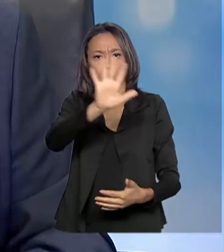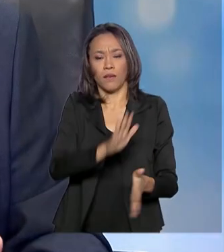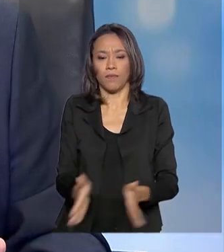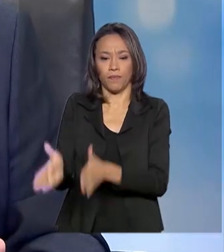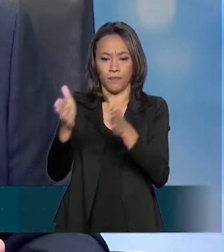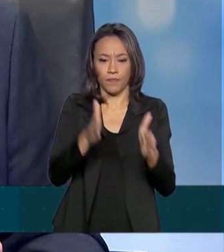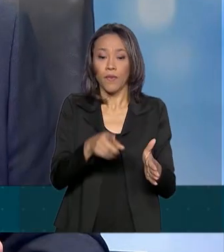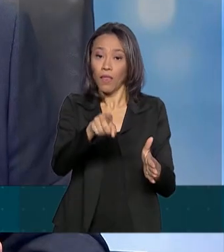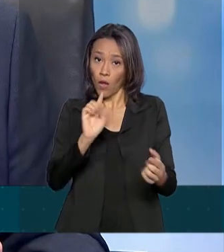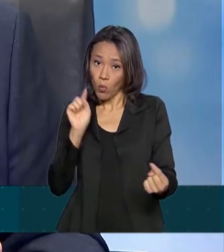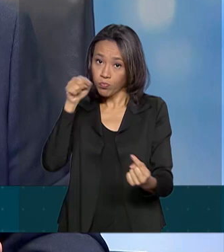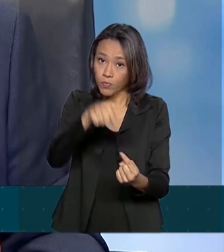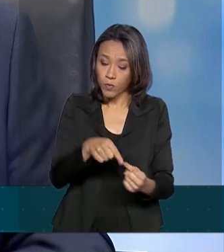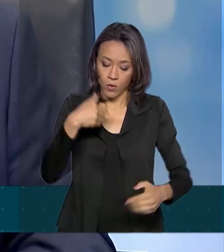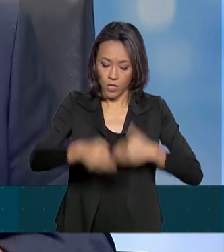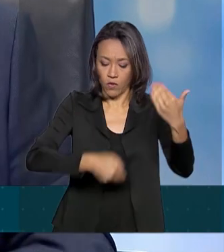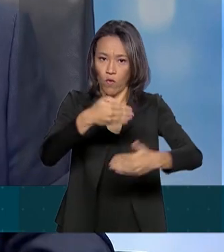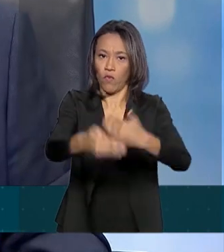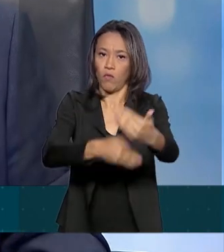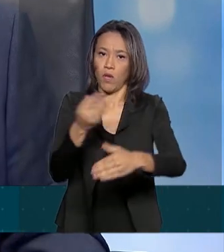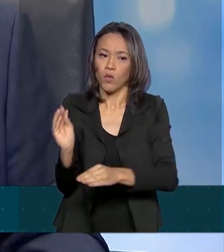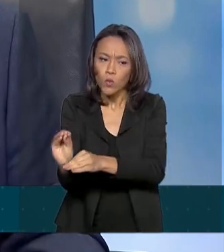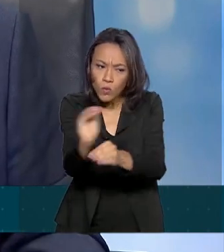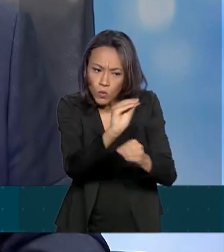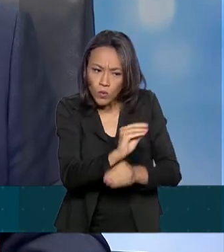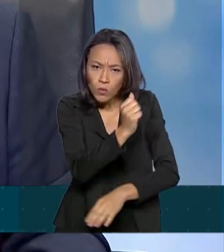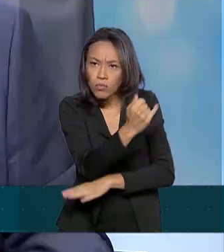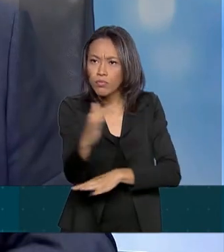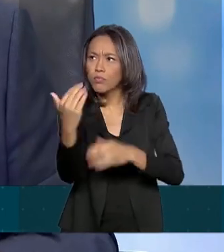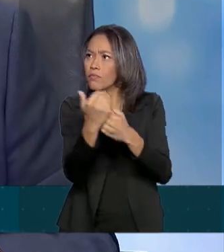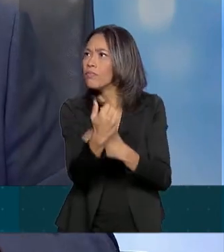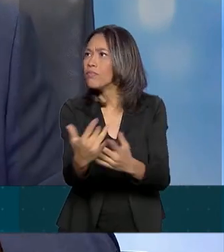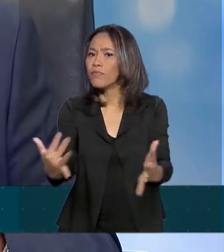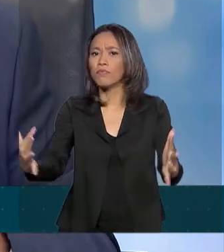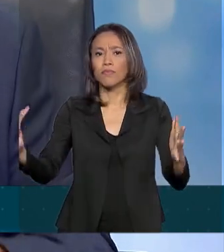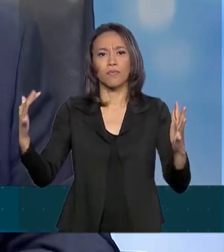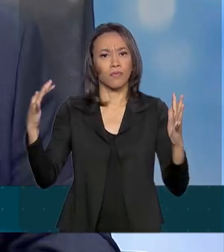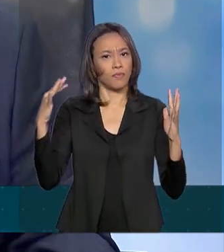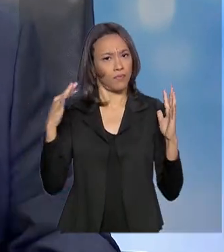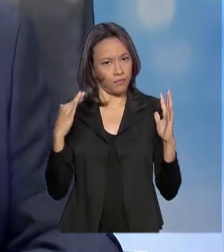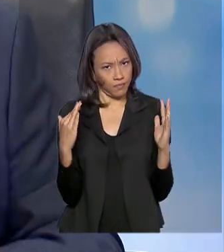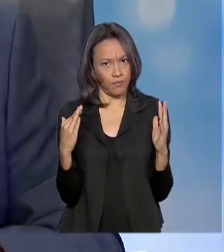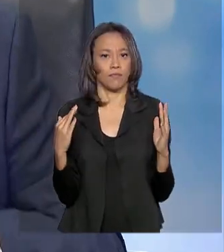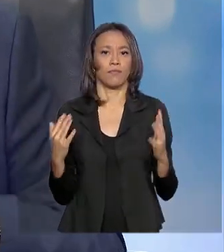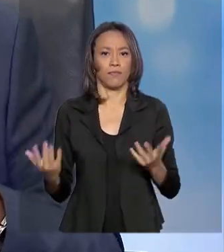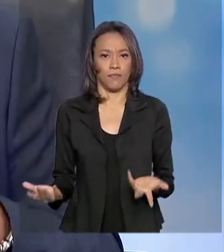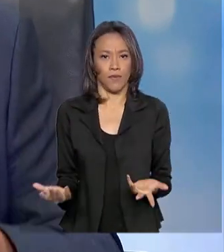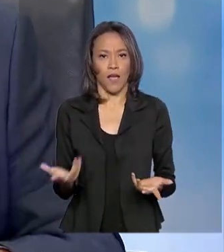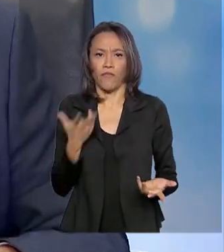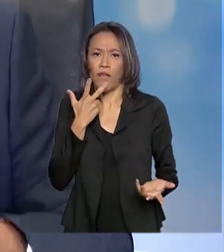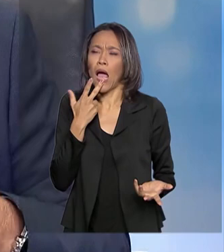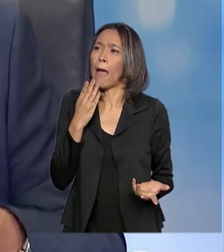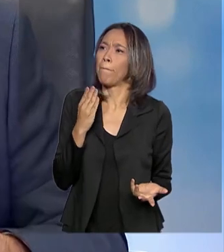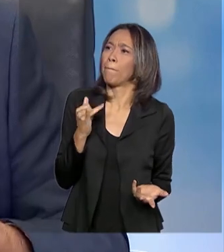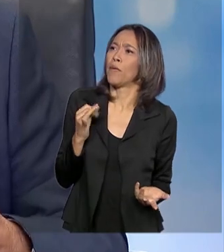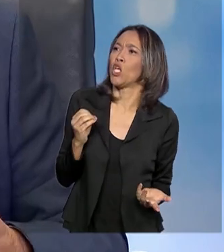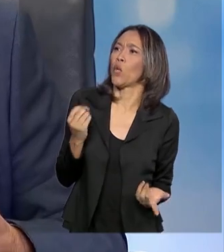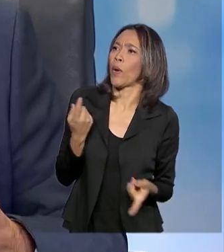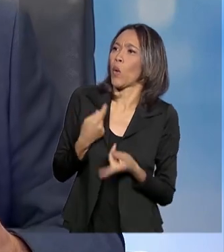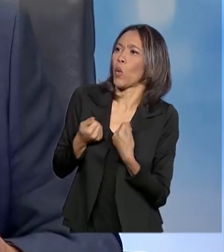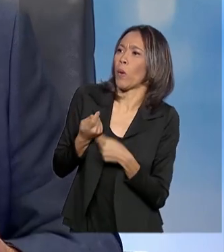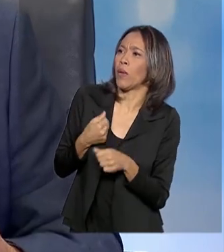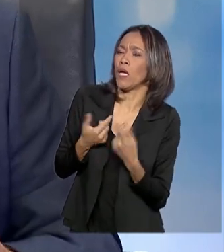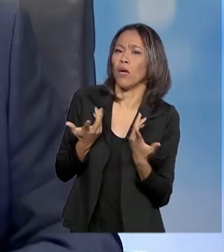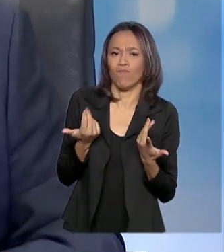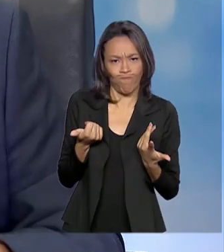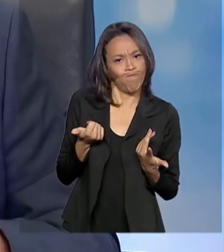desenvolvimento sustentável, a sustentabilidade. A gente ouve falar, é a bioeconomia, a bioeconomia,